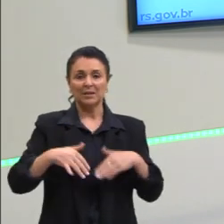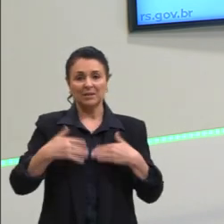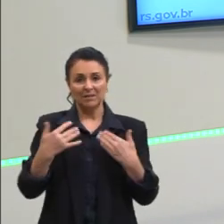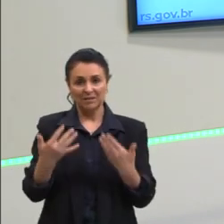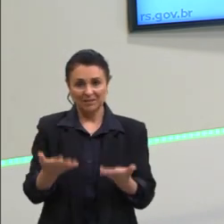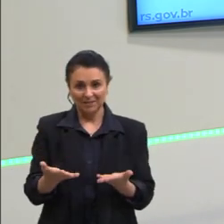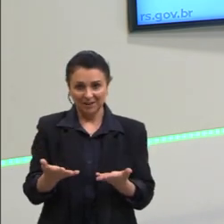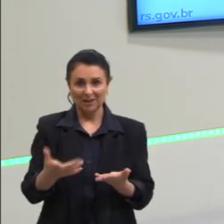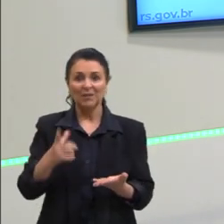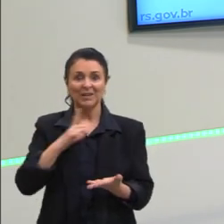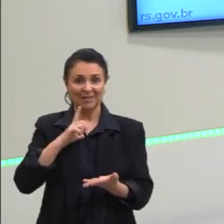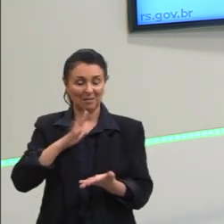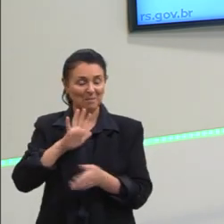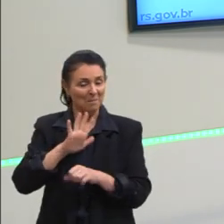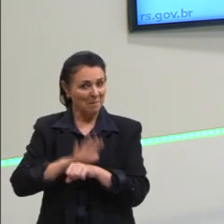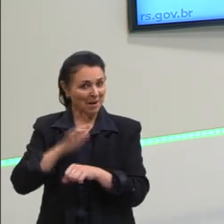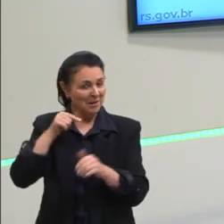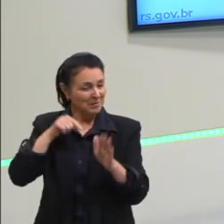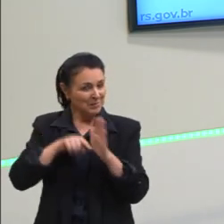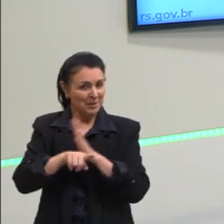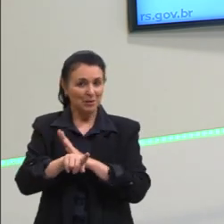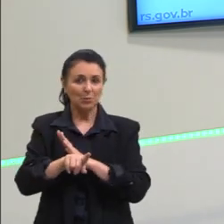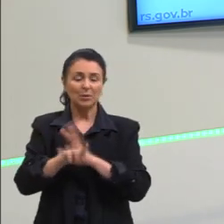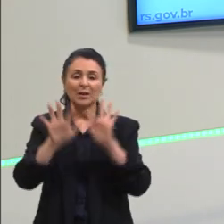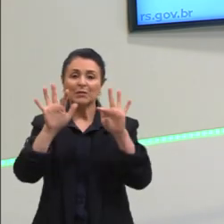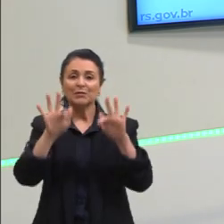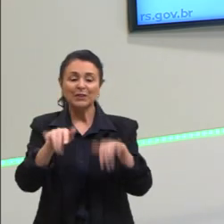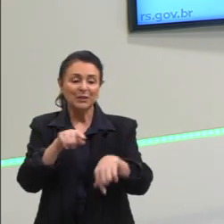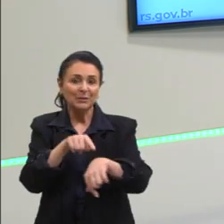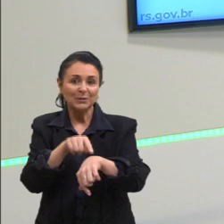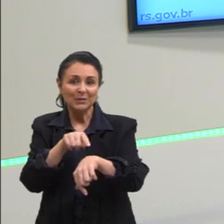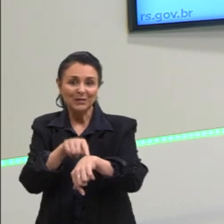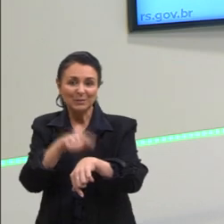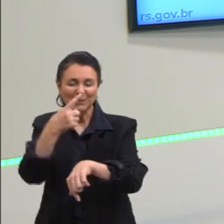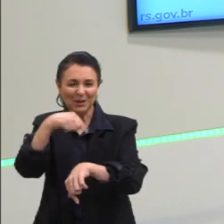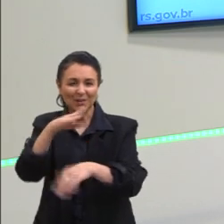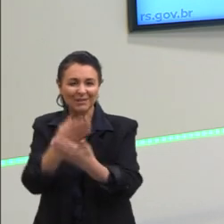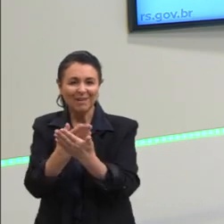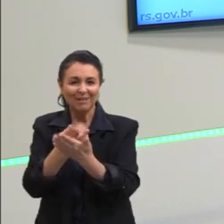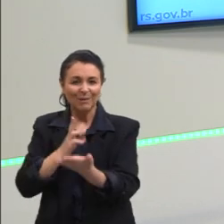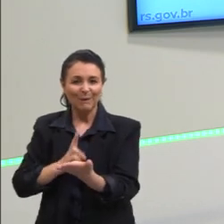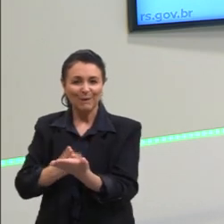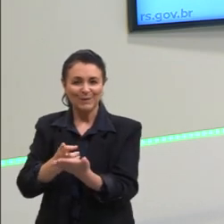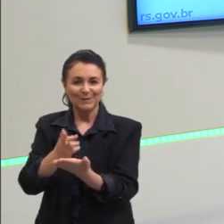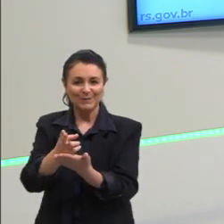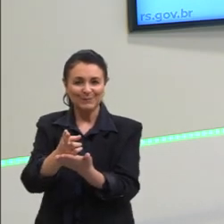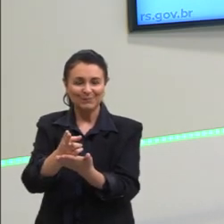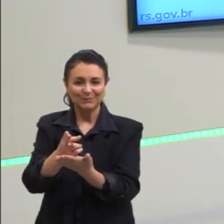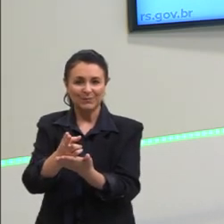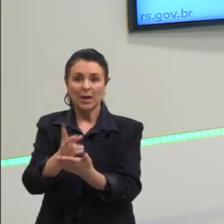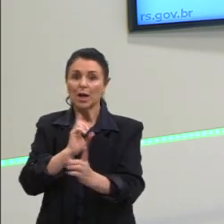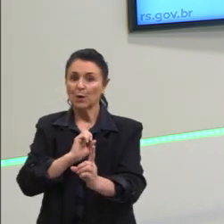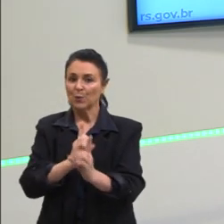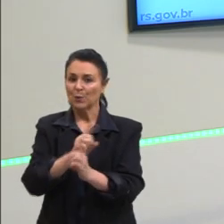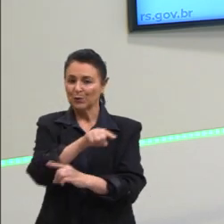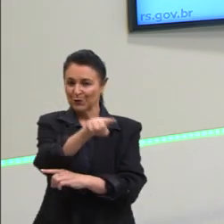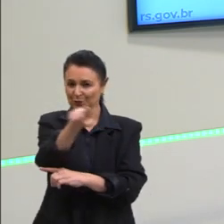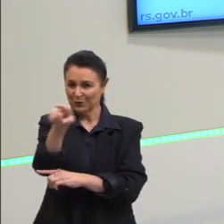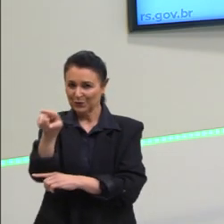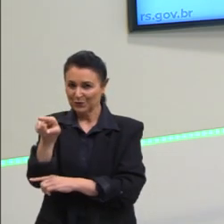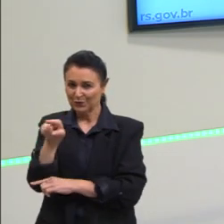nós teríamos outras questões para ver. Devido ao nosso tempo, vamos deixar para a próxima aula, tá? Encontro vocês